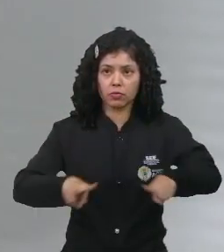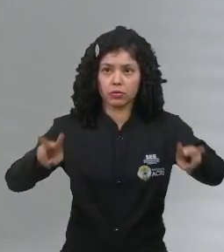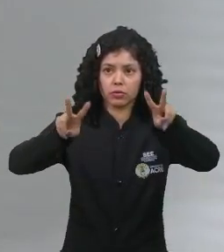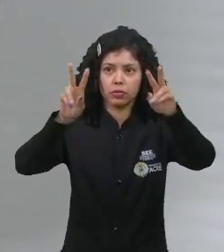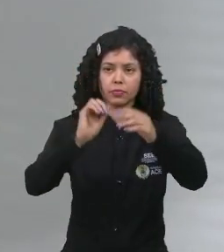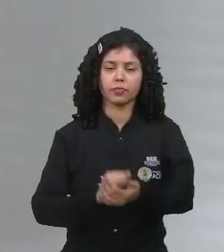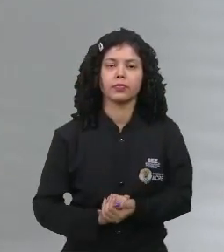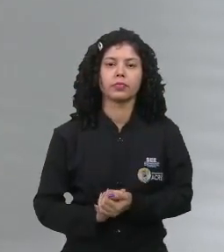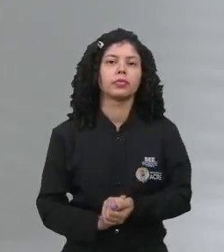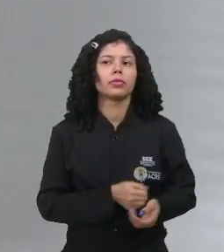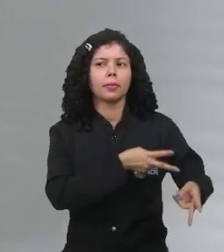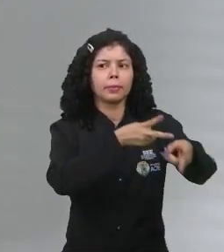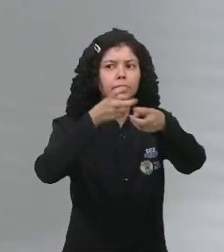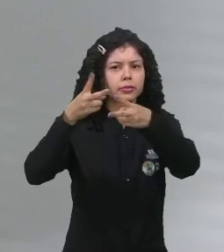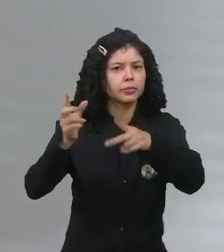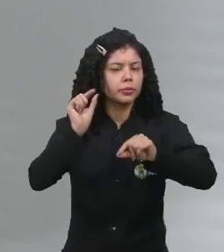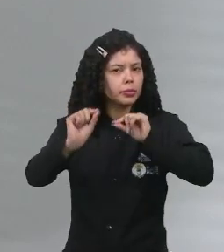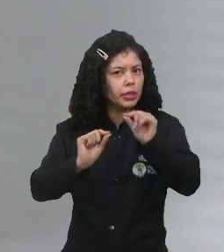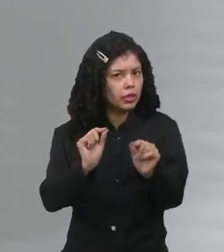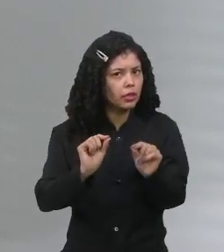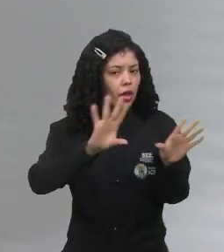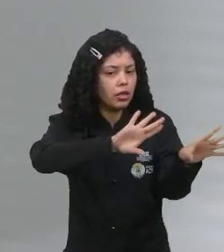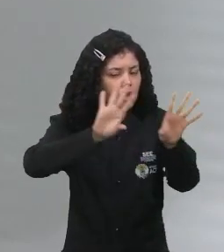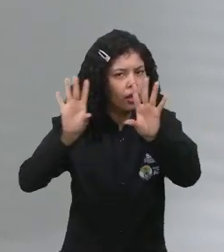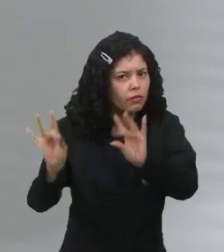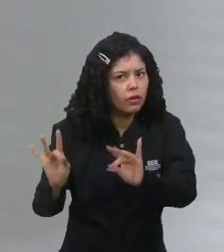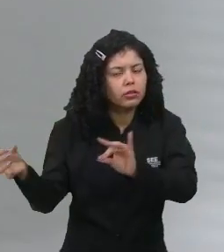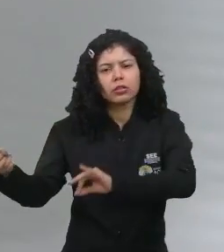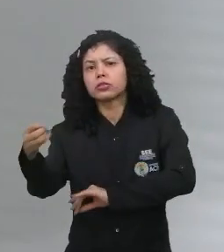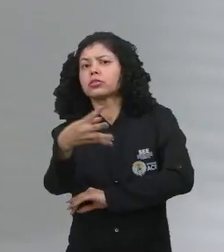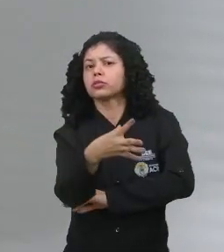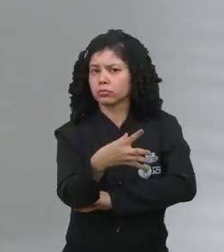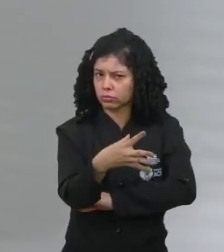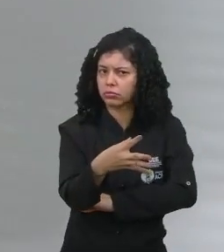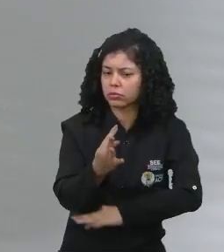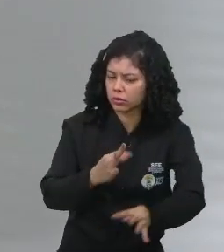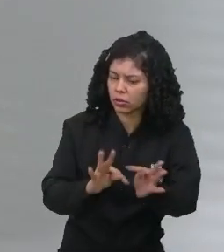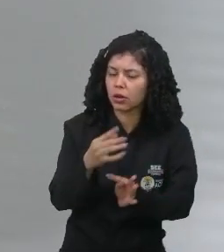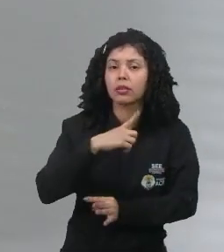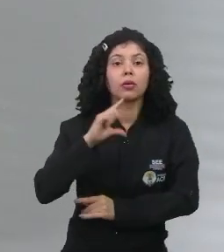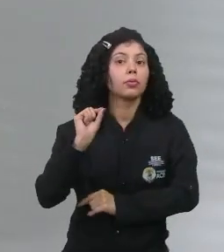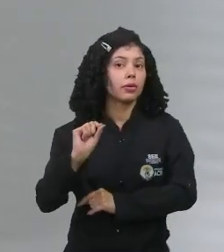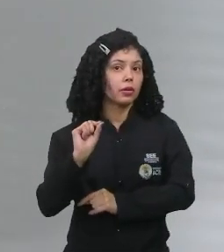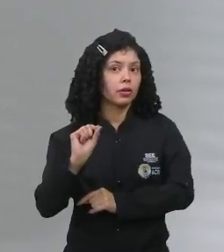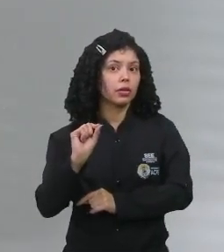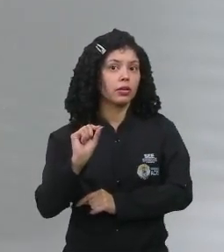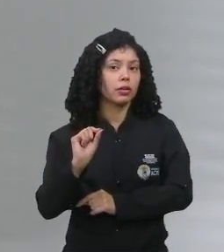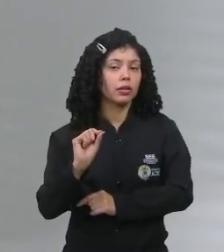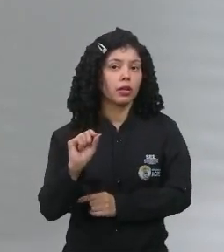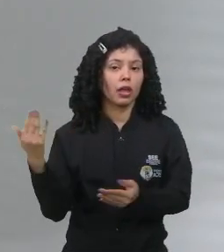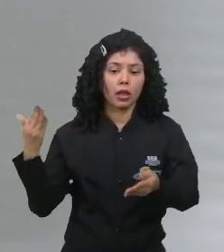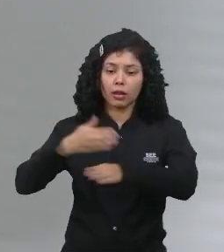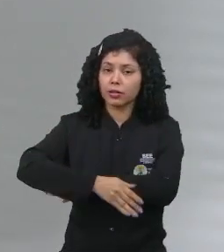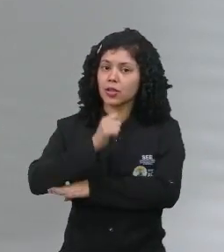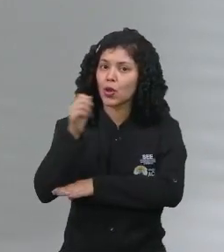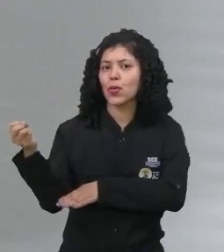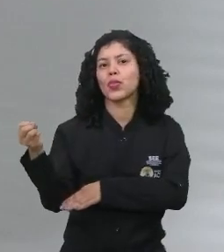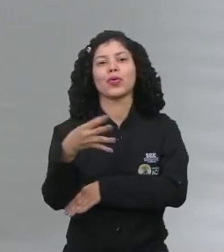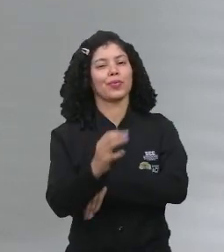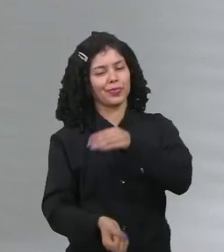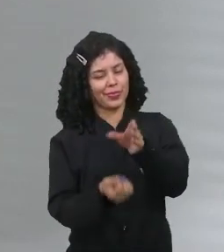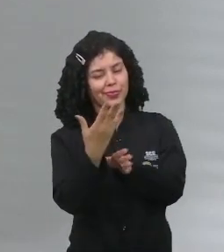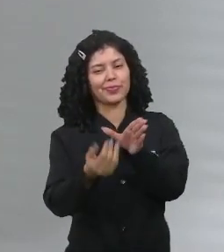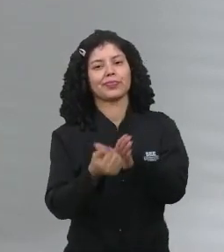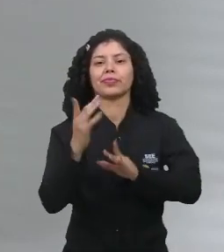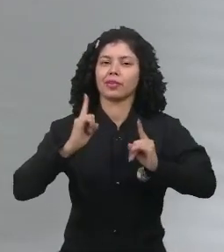né? Então, você pode perceber que através dessas inovações, nós temos a inserção de novos produtos, de